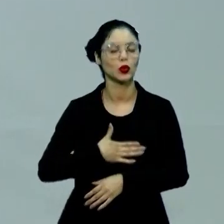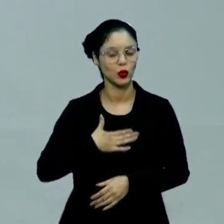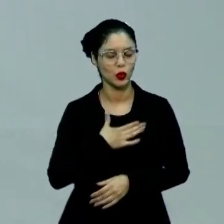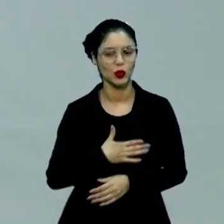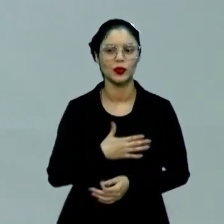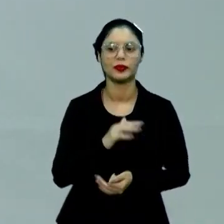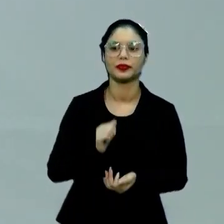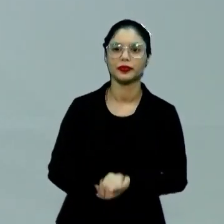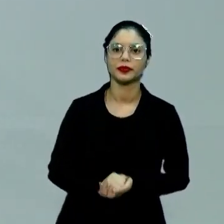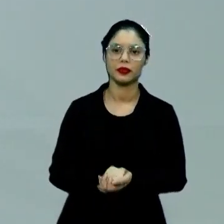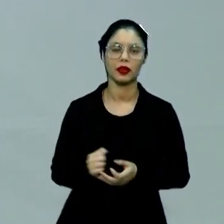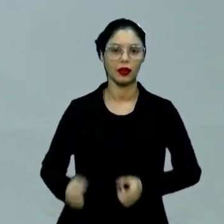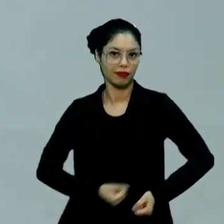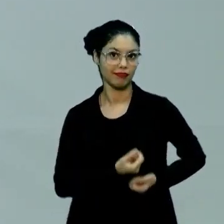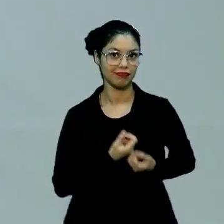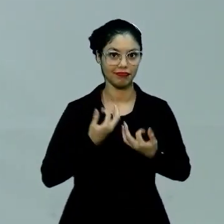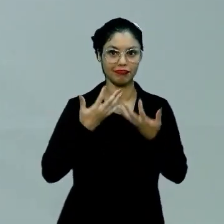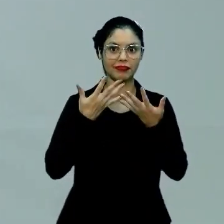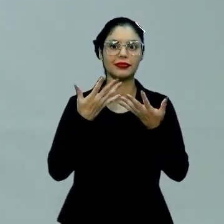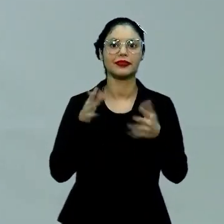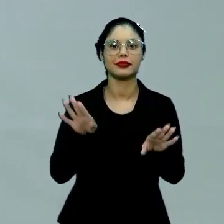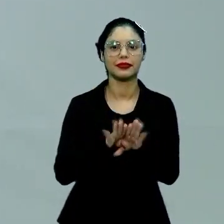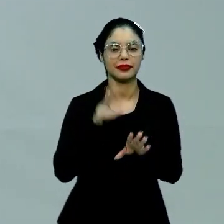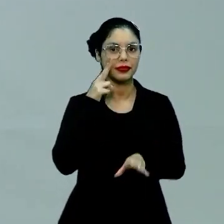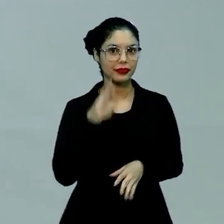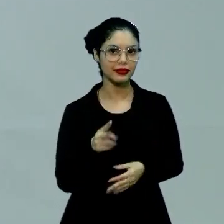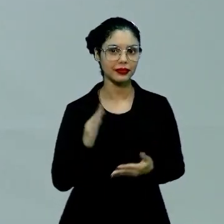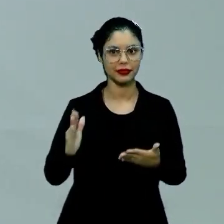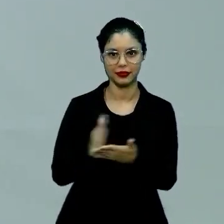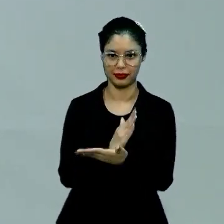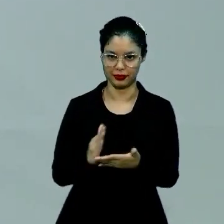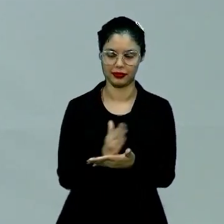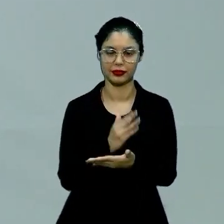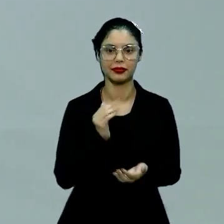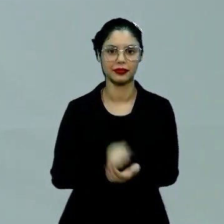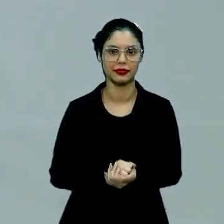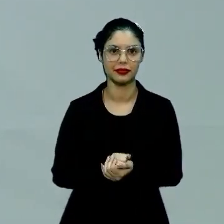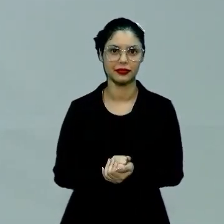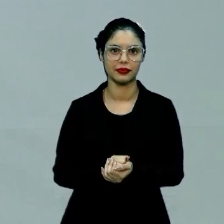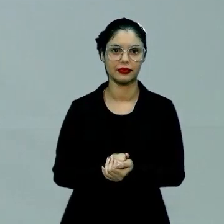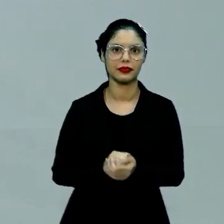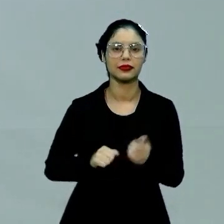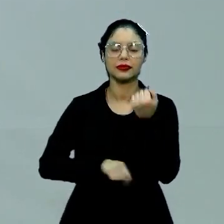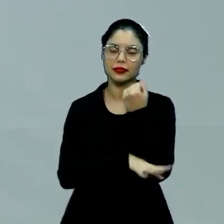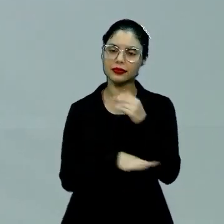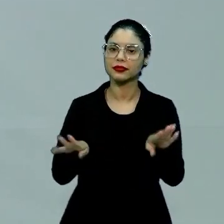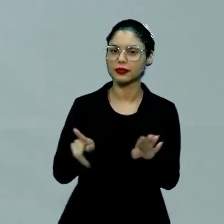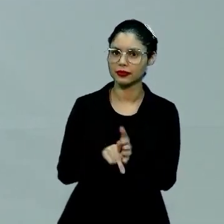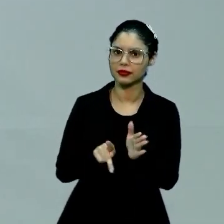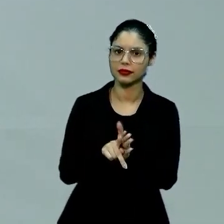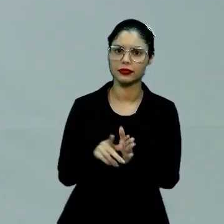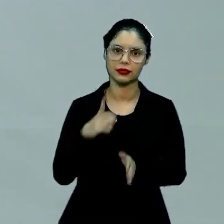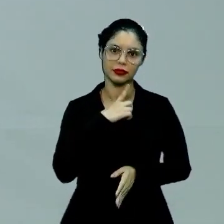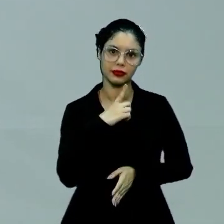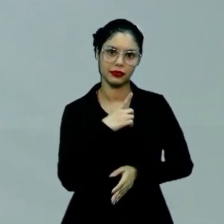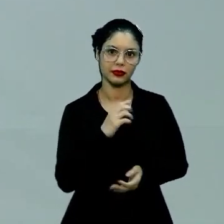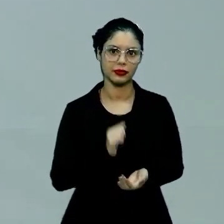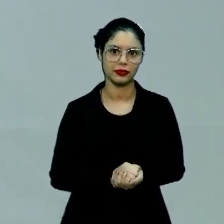gostando e incorporando. E quando a gente vê algumas raízes, algumas relações, gente, olha, eu tenho